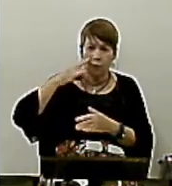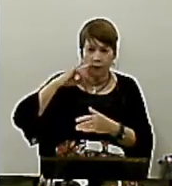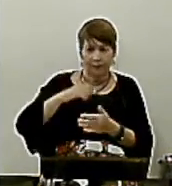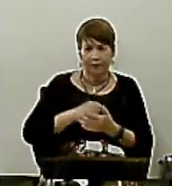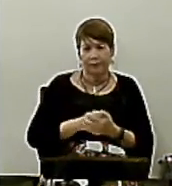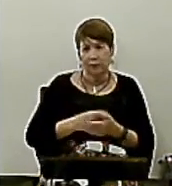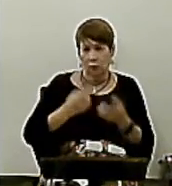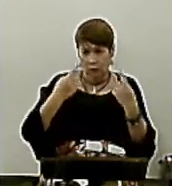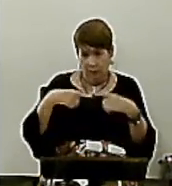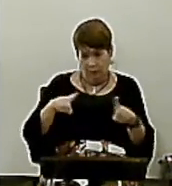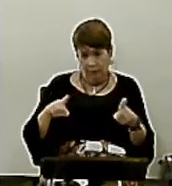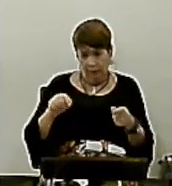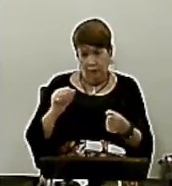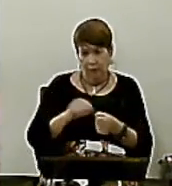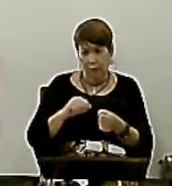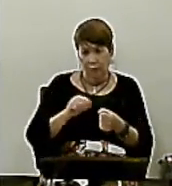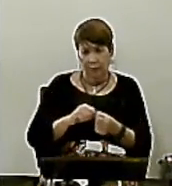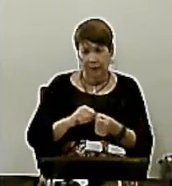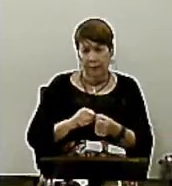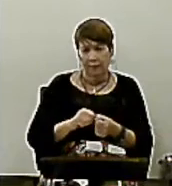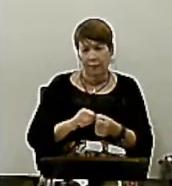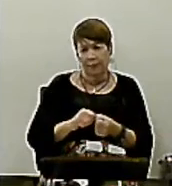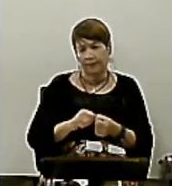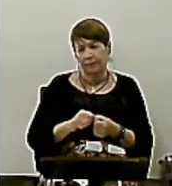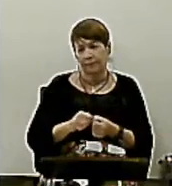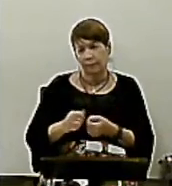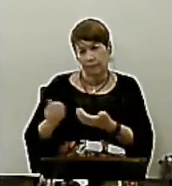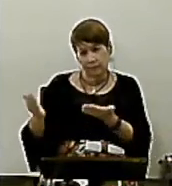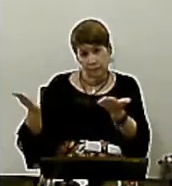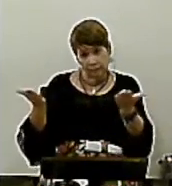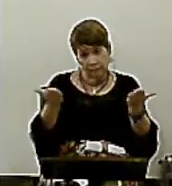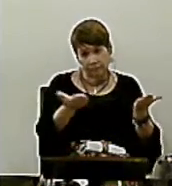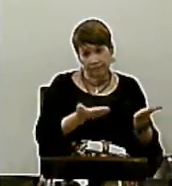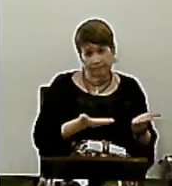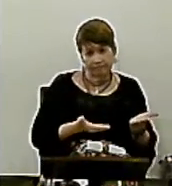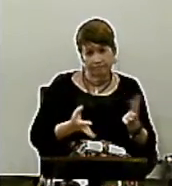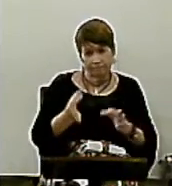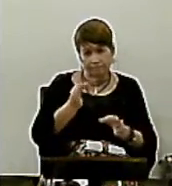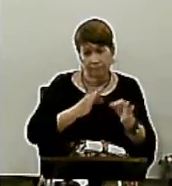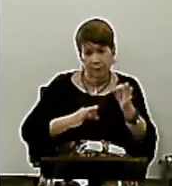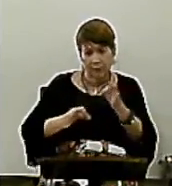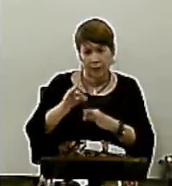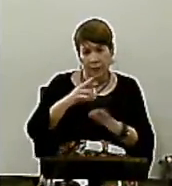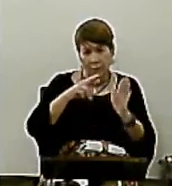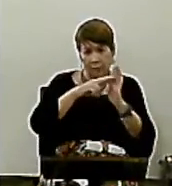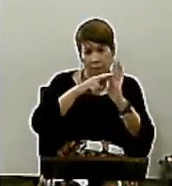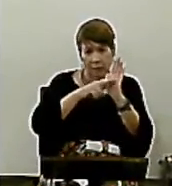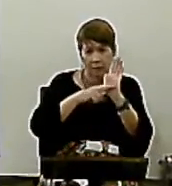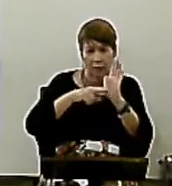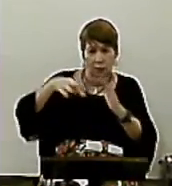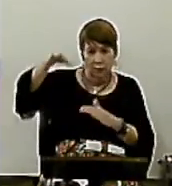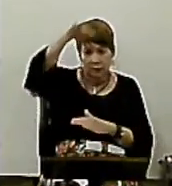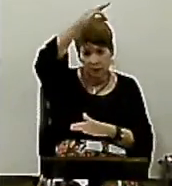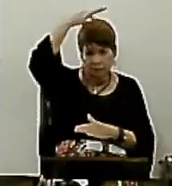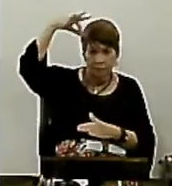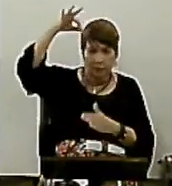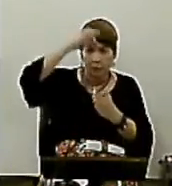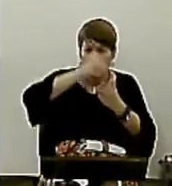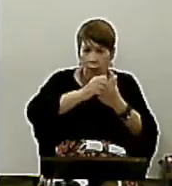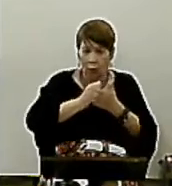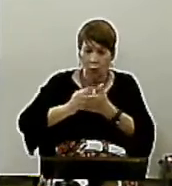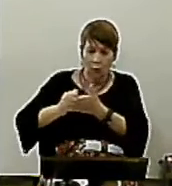entrar Nessa dinâmica Da regra Do Espírito Afim de que ele Nos conduza